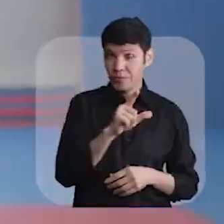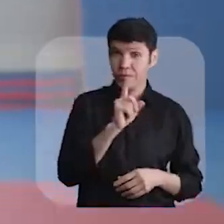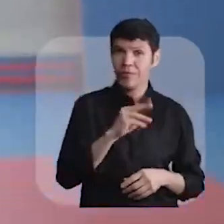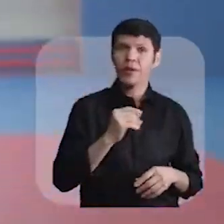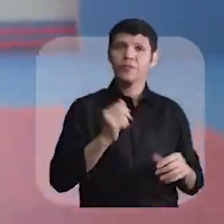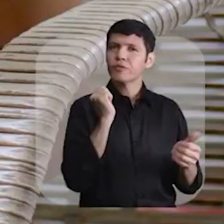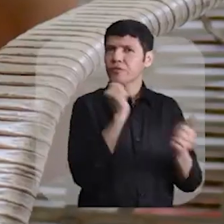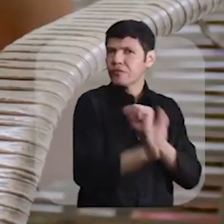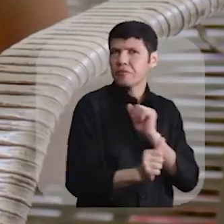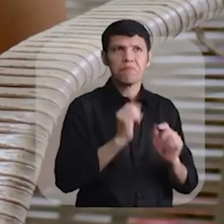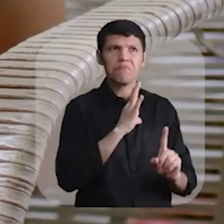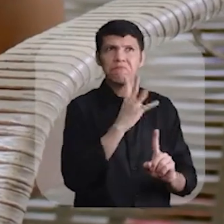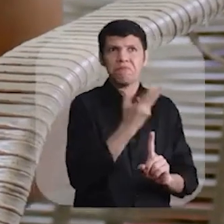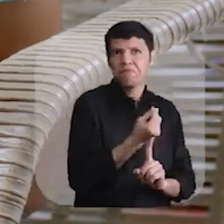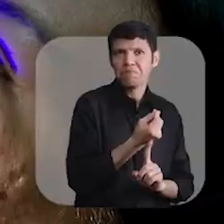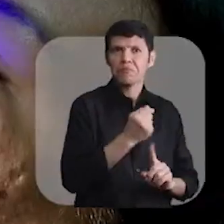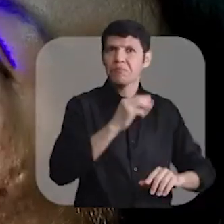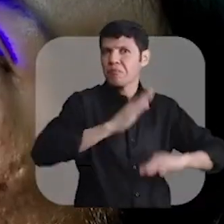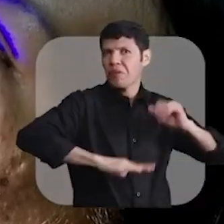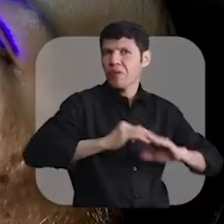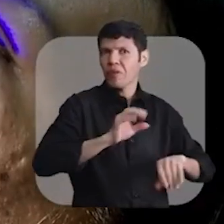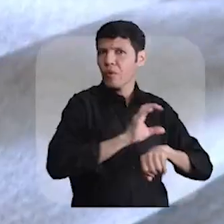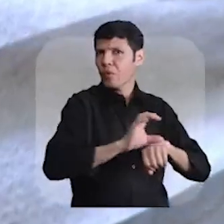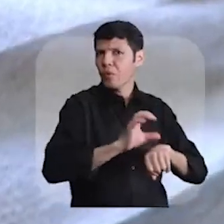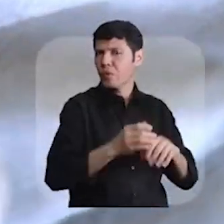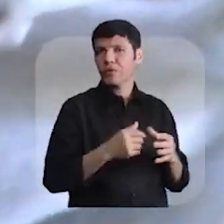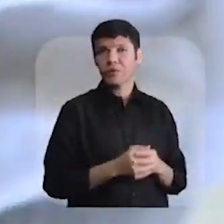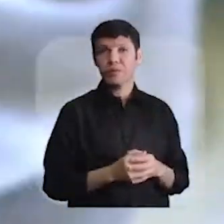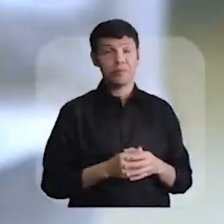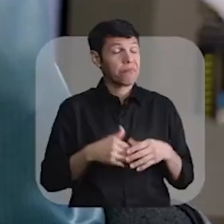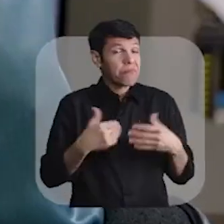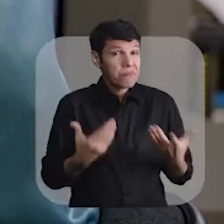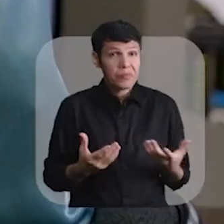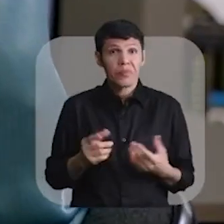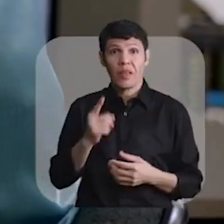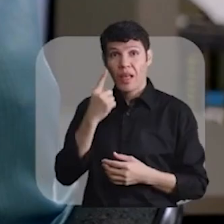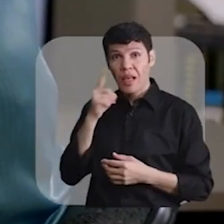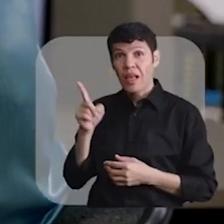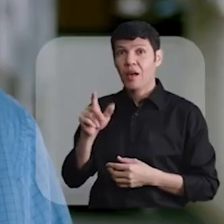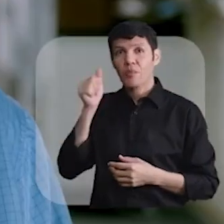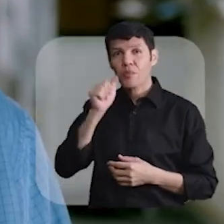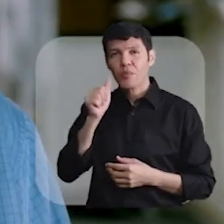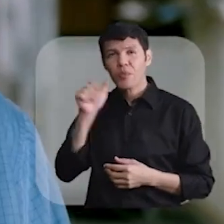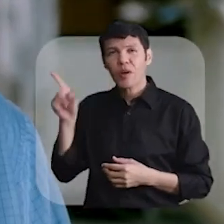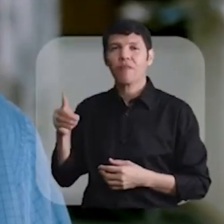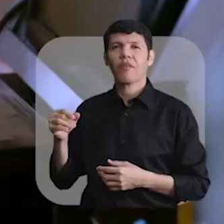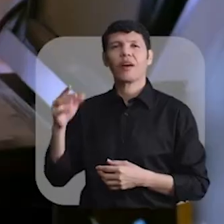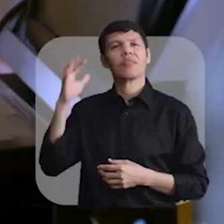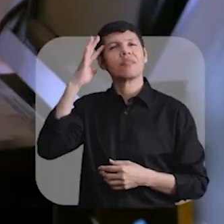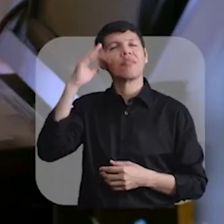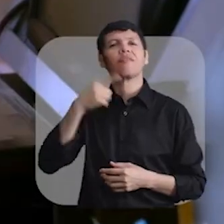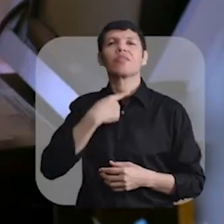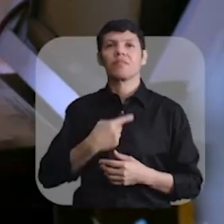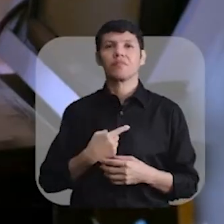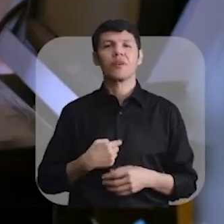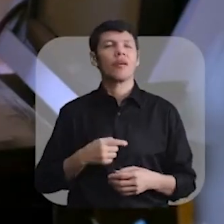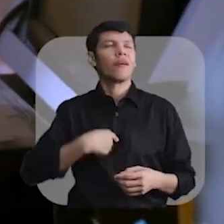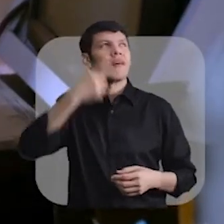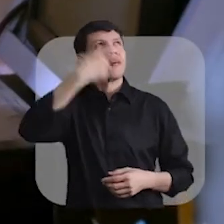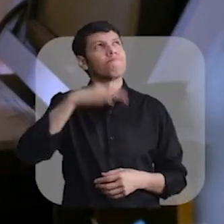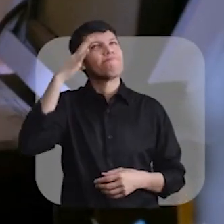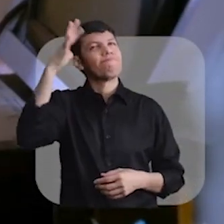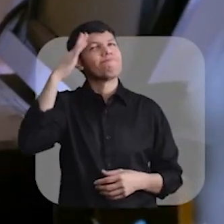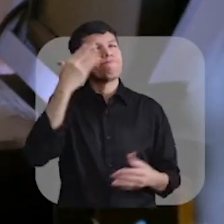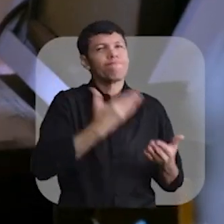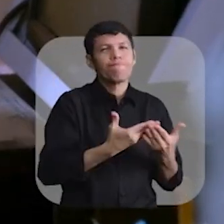vocações esportivas, artísticas e profissionais. Ou seja, ela vai aprender uma profissão. Meu sonho é me formar